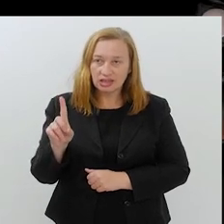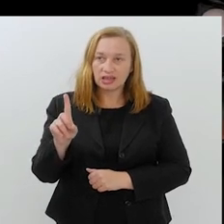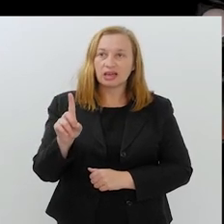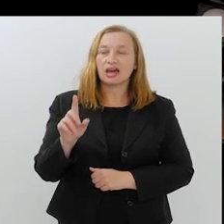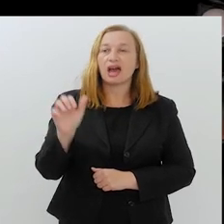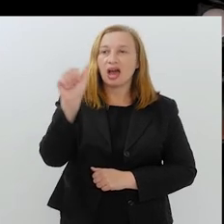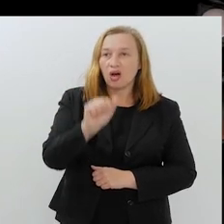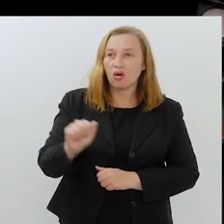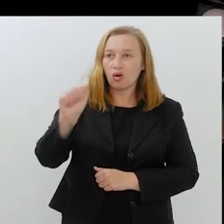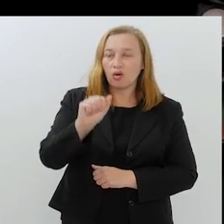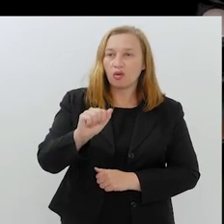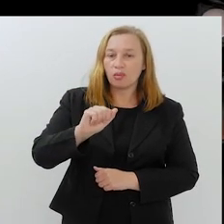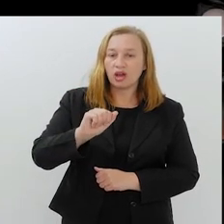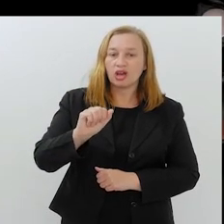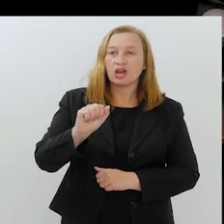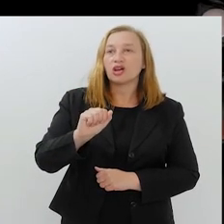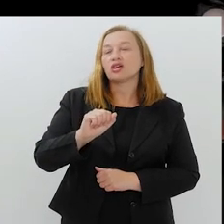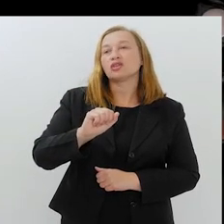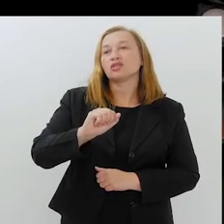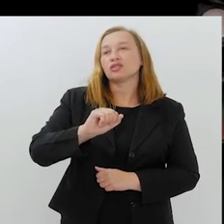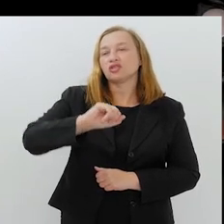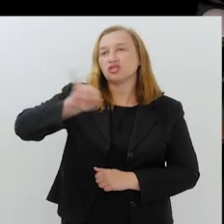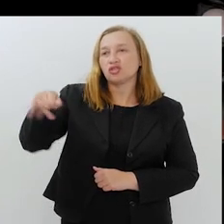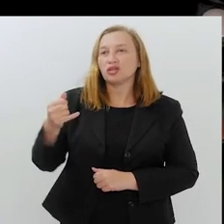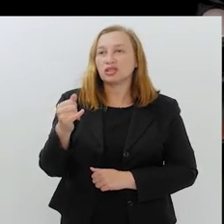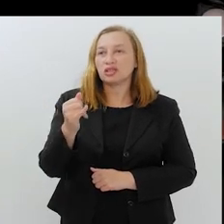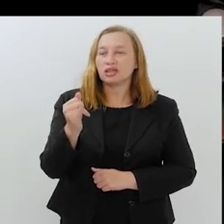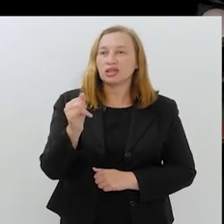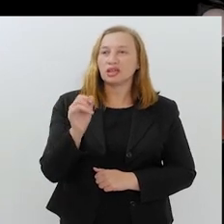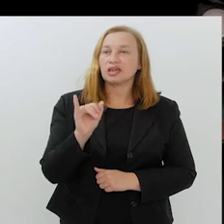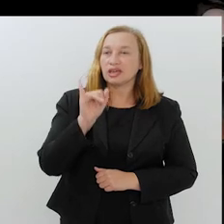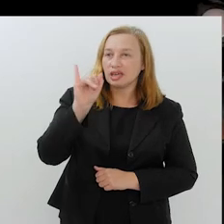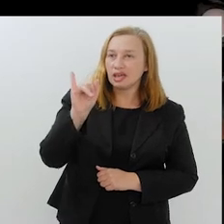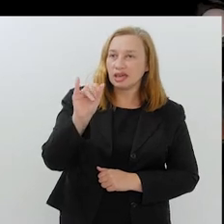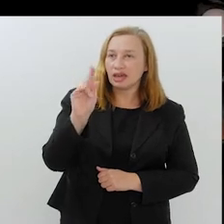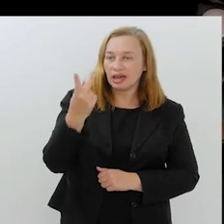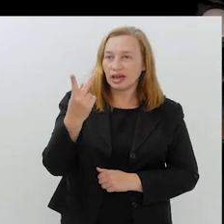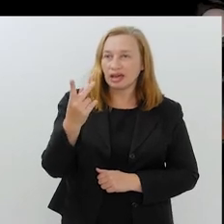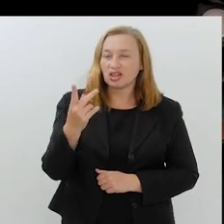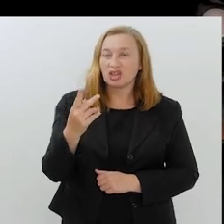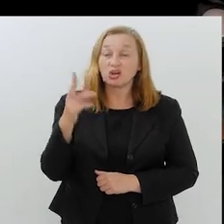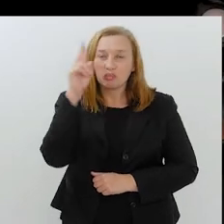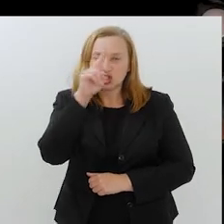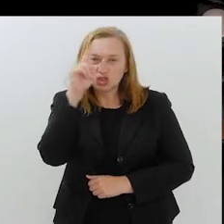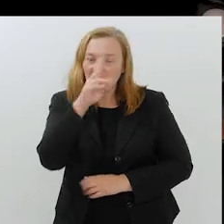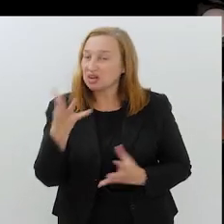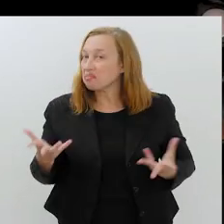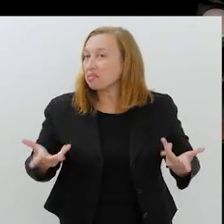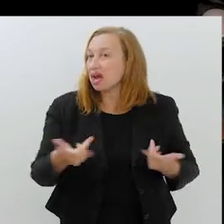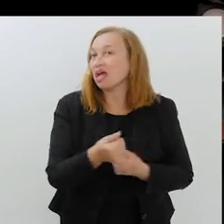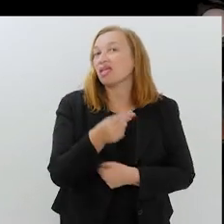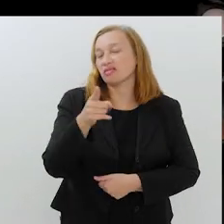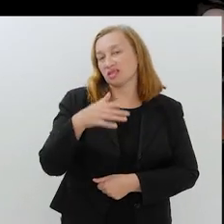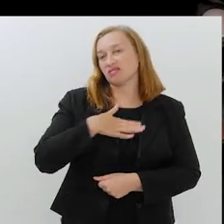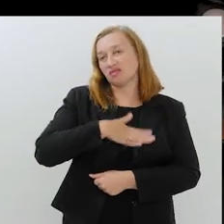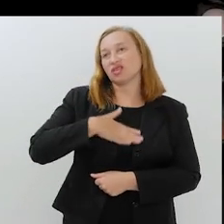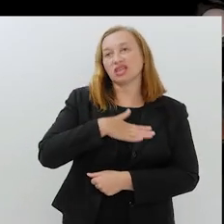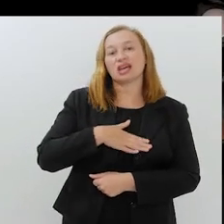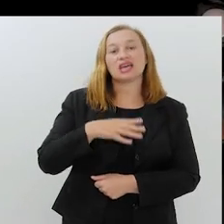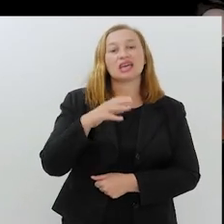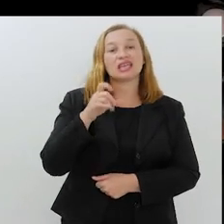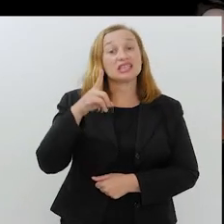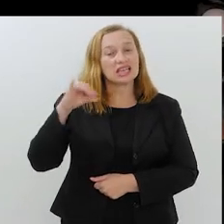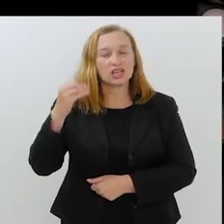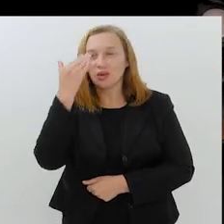arroba... J-I-H-A-D. Isso. Viu? Como é que é bom? Ele tem histórias magníficas. Vocês vão